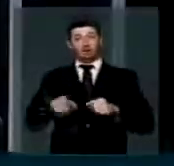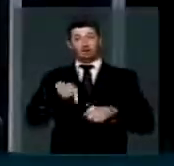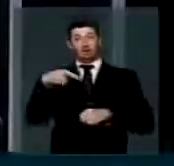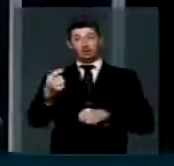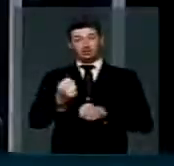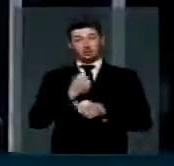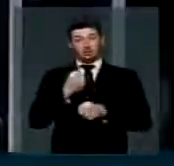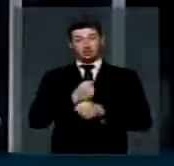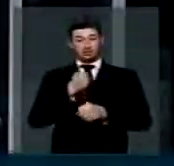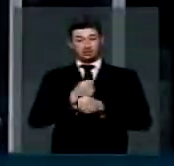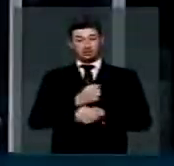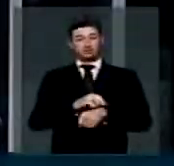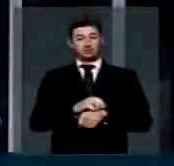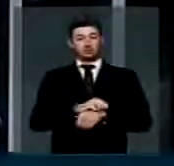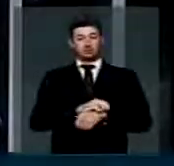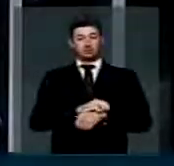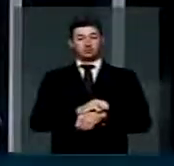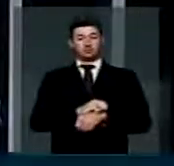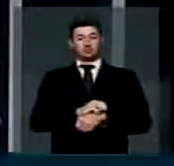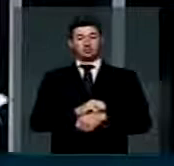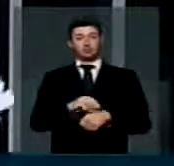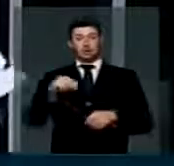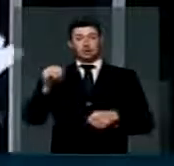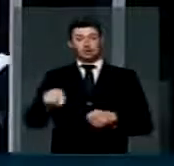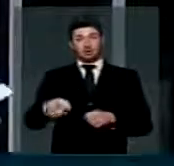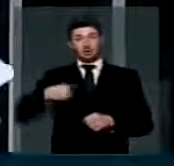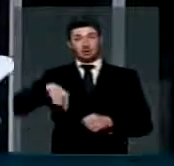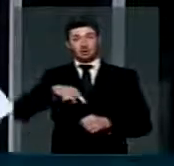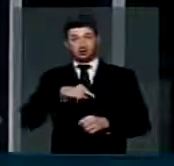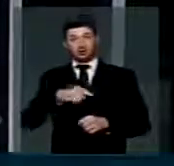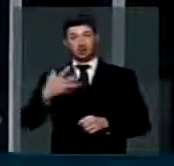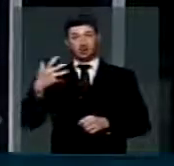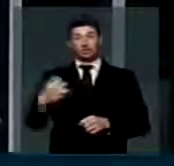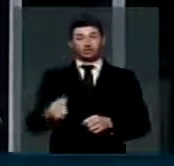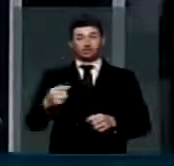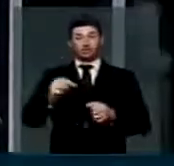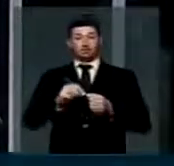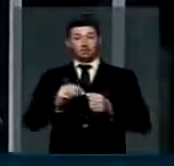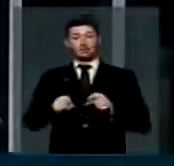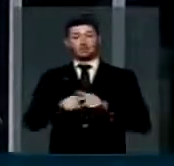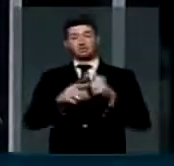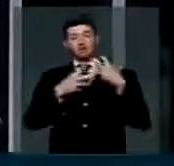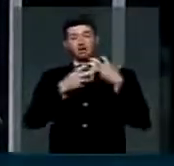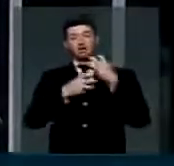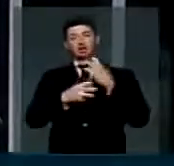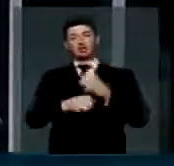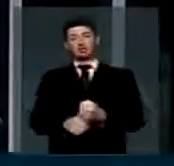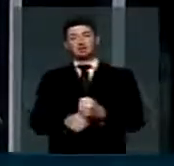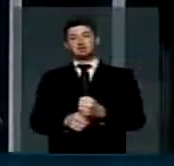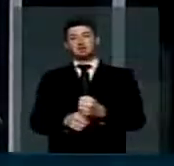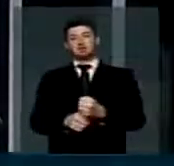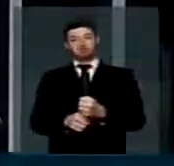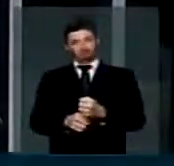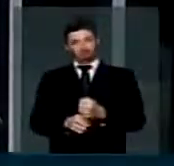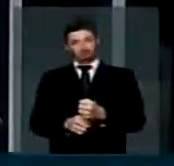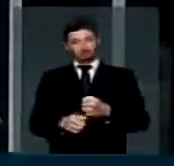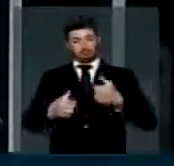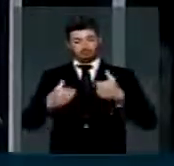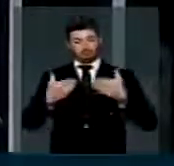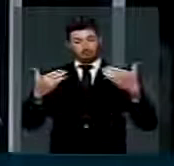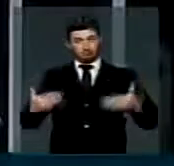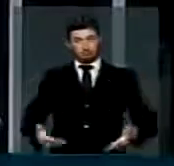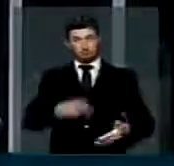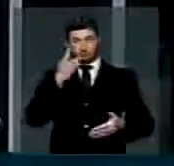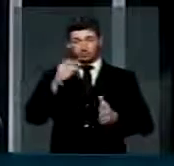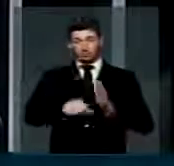construção de que ali nós estaremos também resgatando, recuperando. Eu quero primeiro